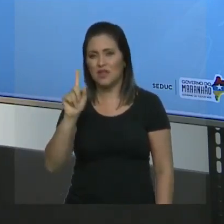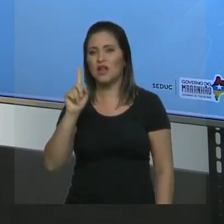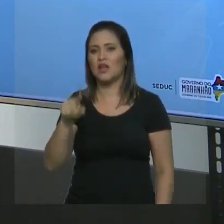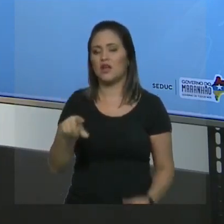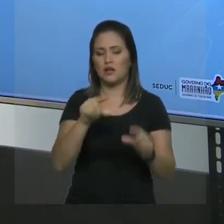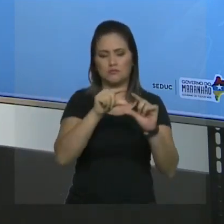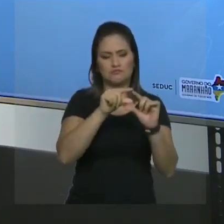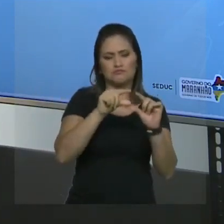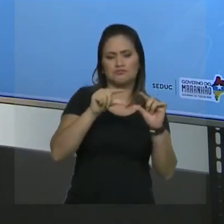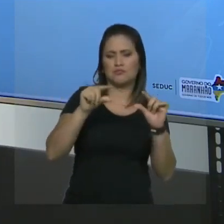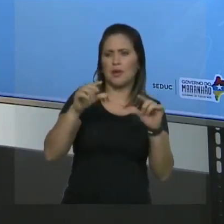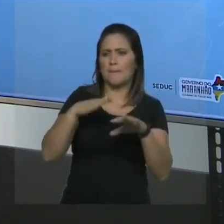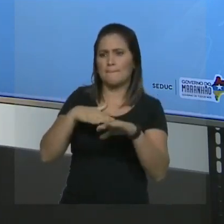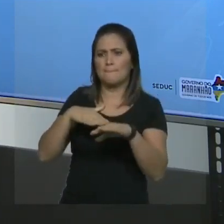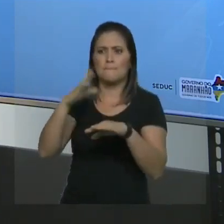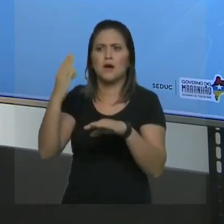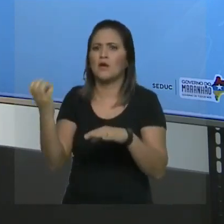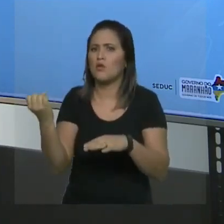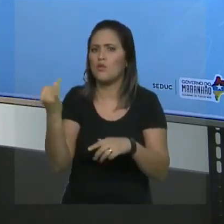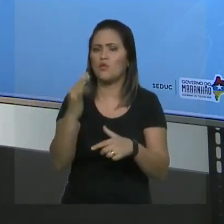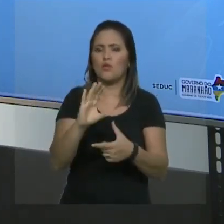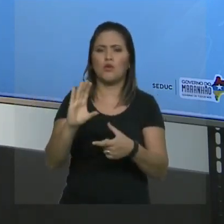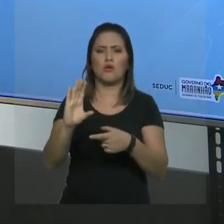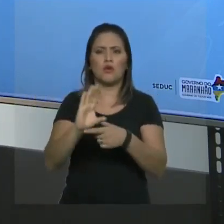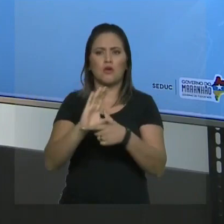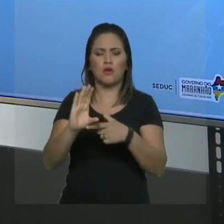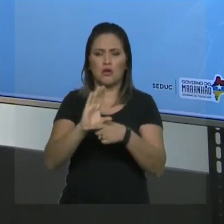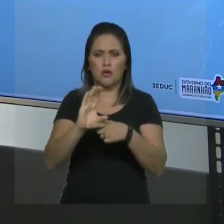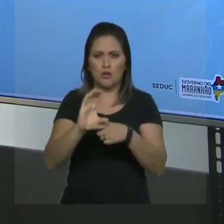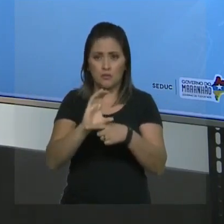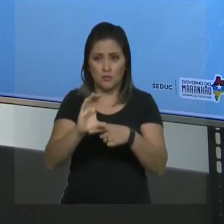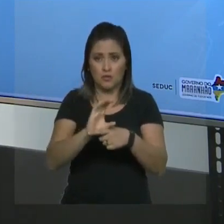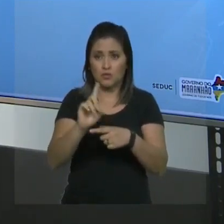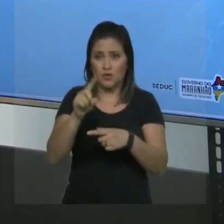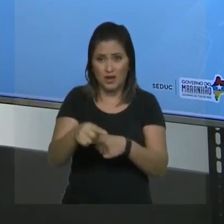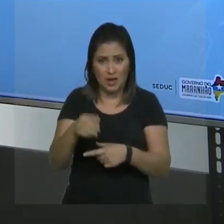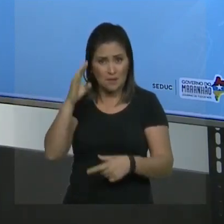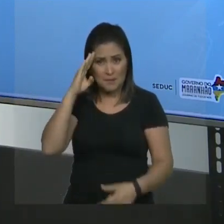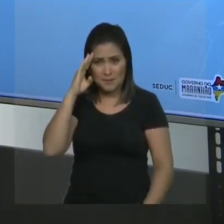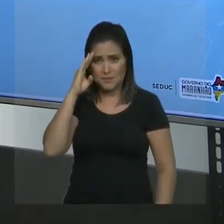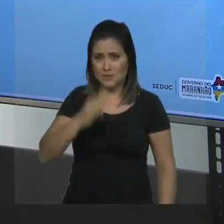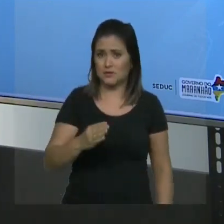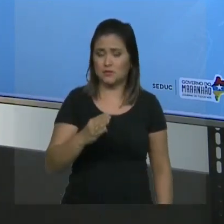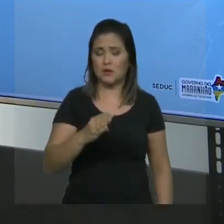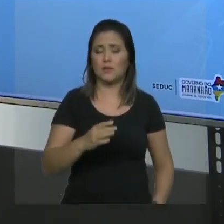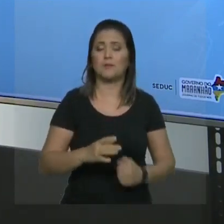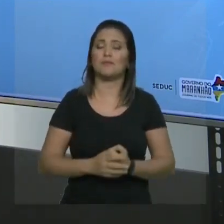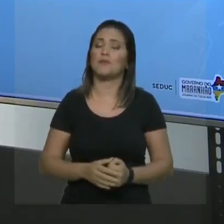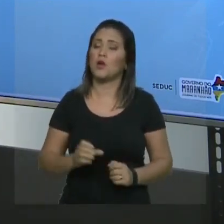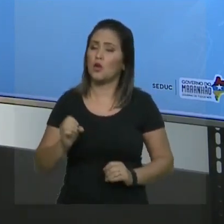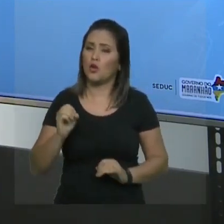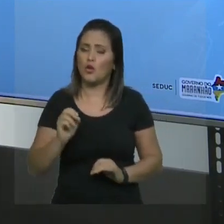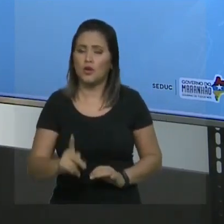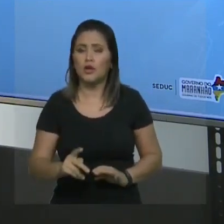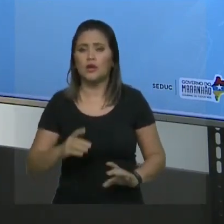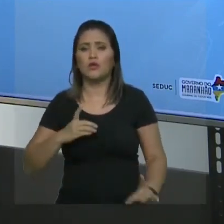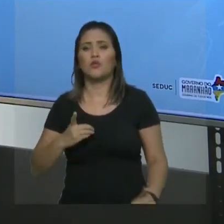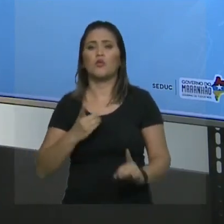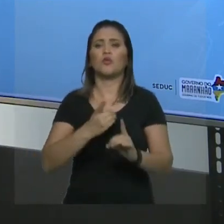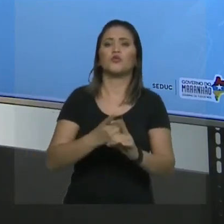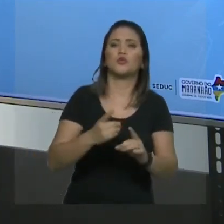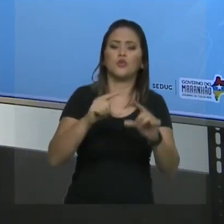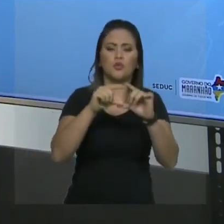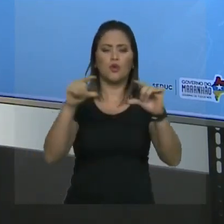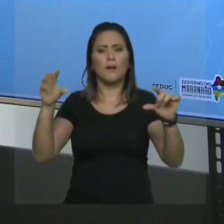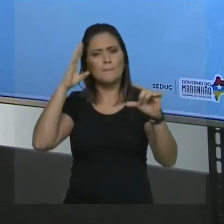sequência de carbonos, é a cadeia principal. Na mesma hora que nós achamos a cadeia principal, você consegue localizar